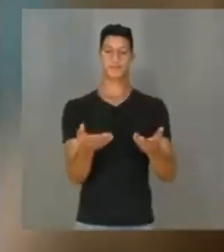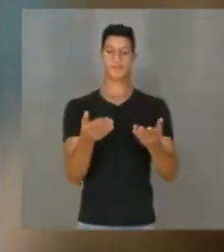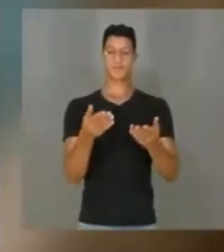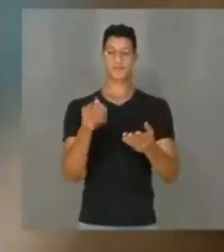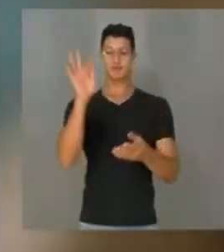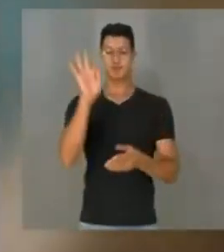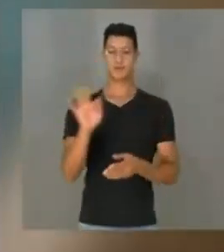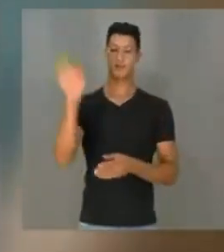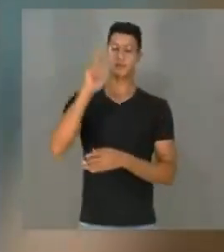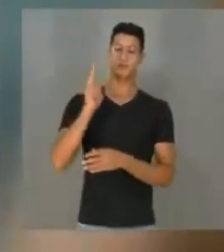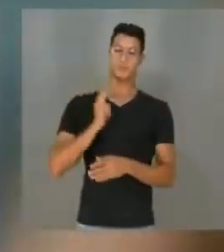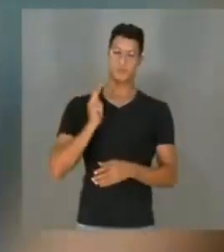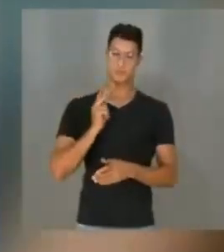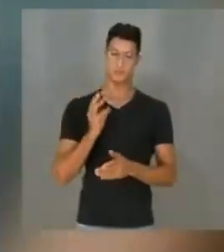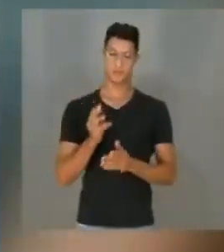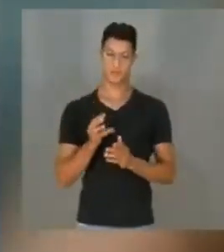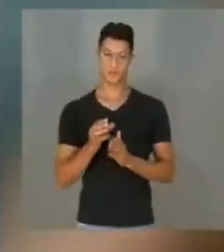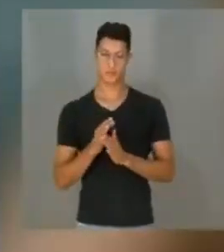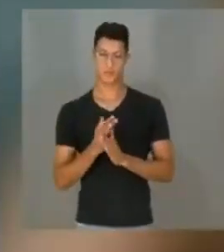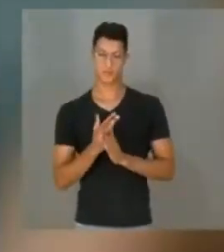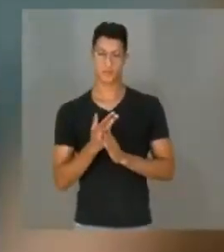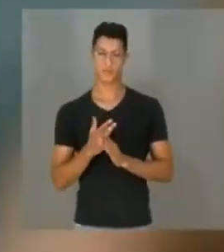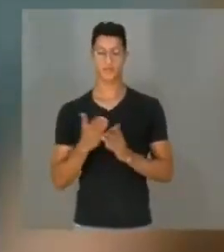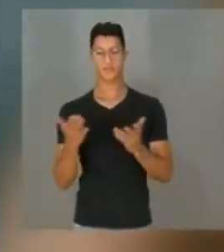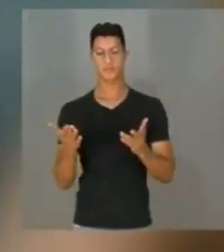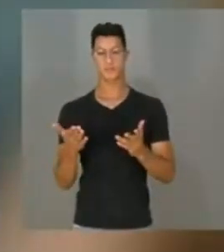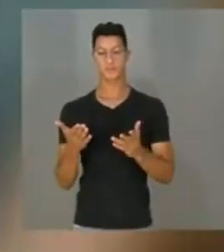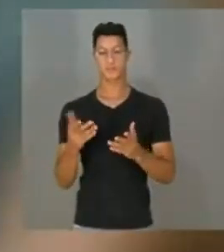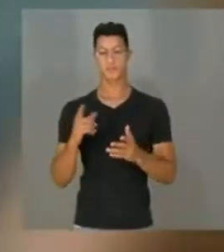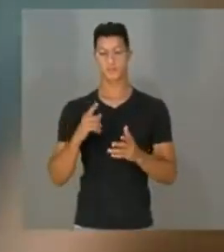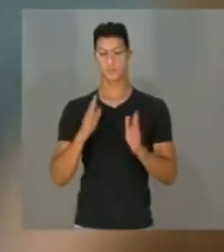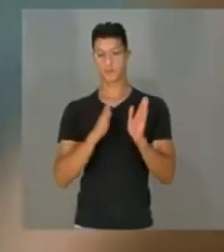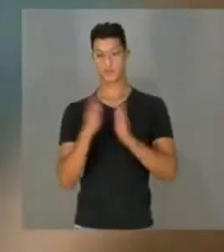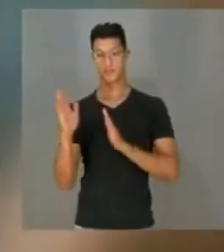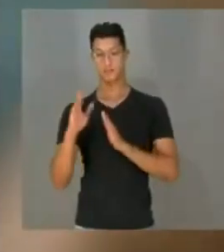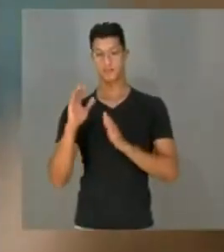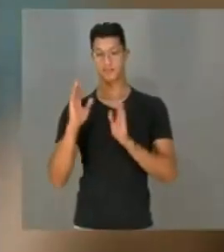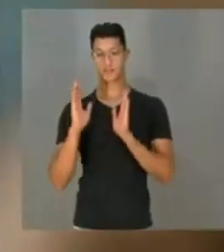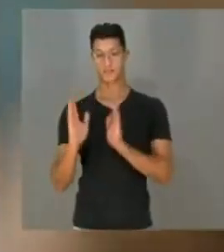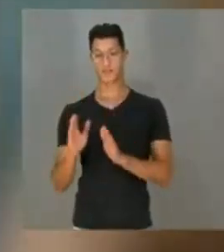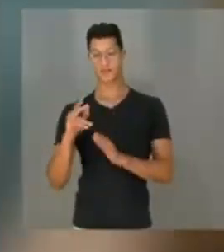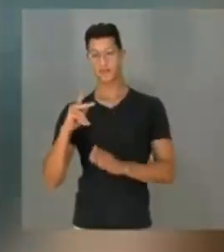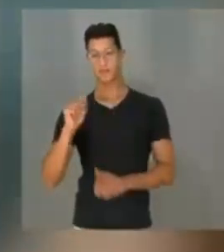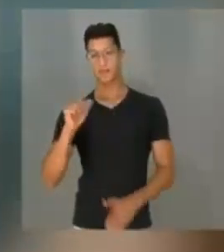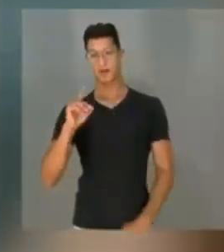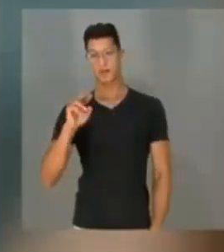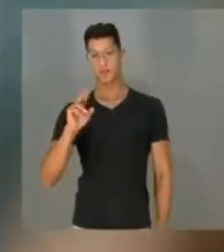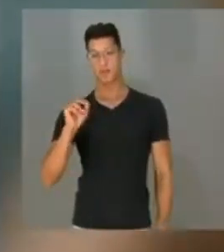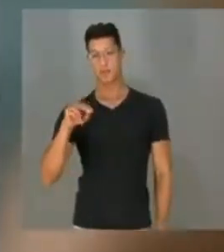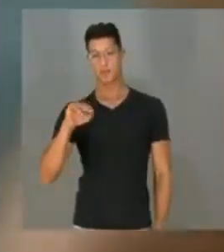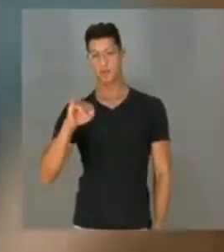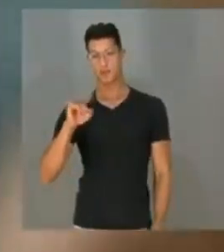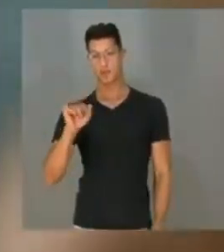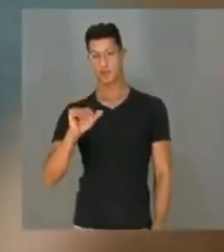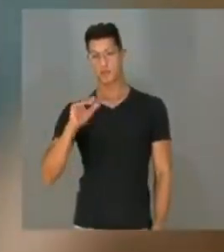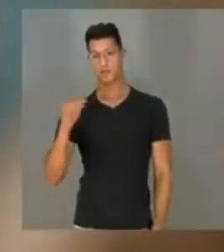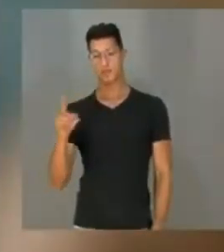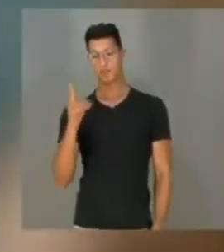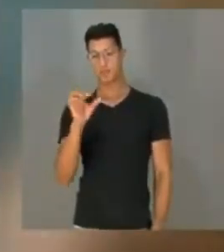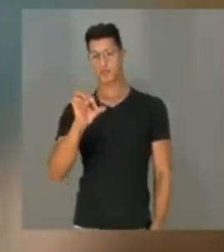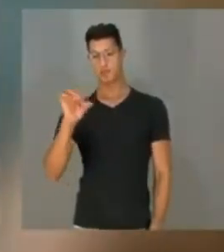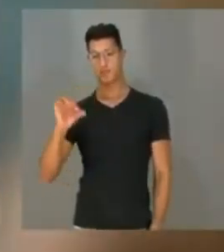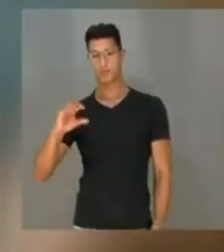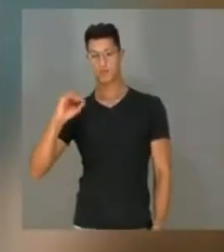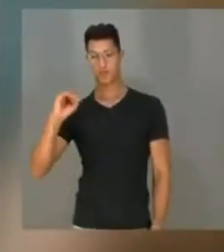faculdades particulares. Daí veio o estágio, a fase de padronização, depois da década de 1990,